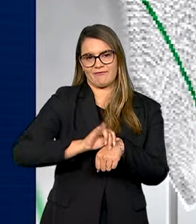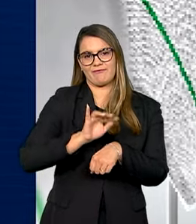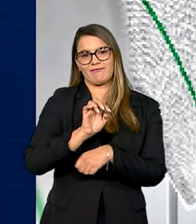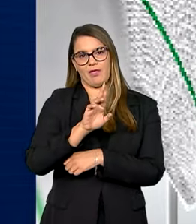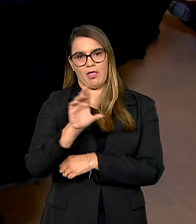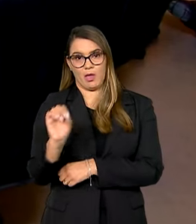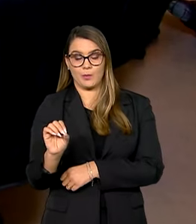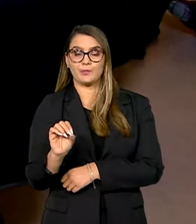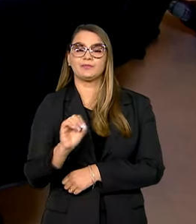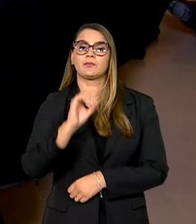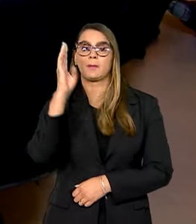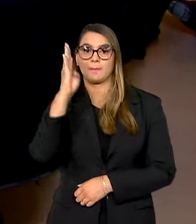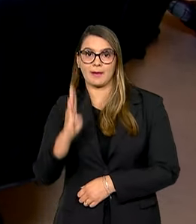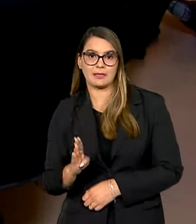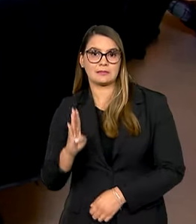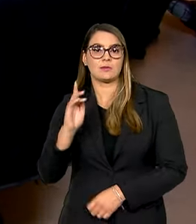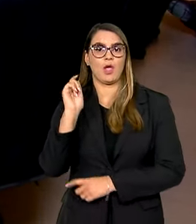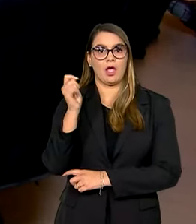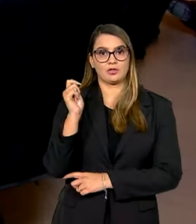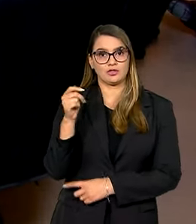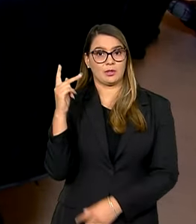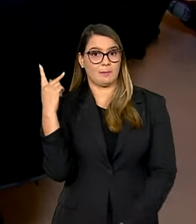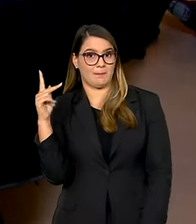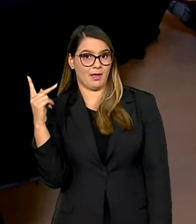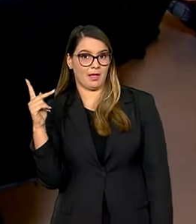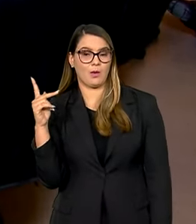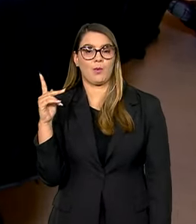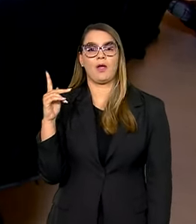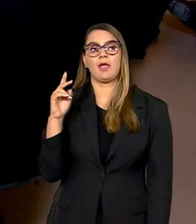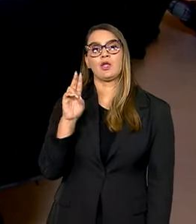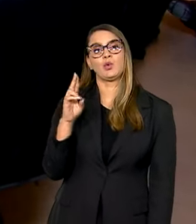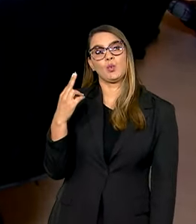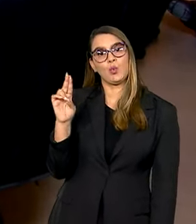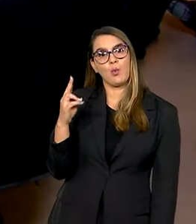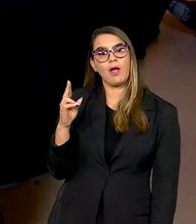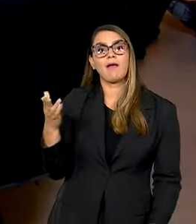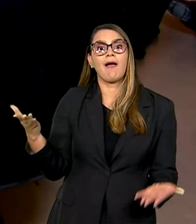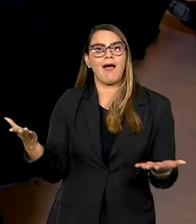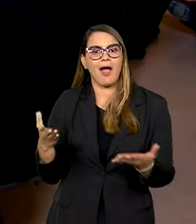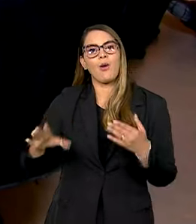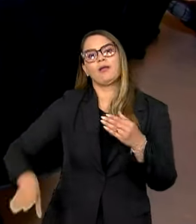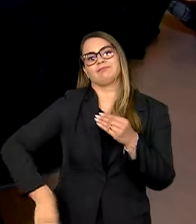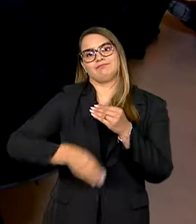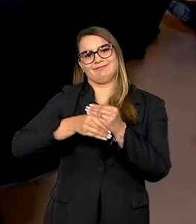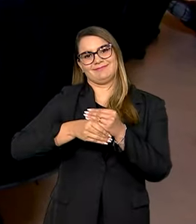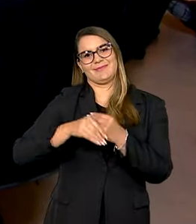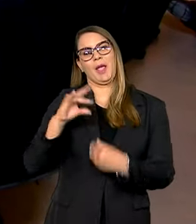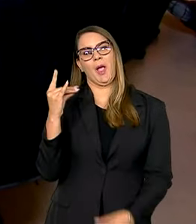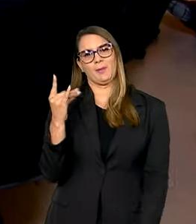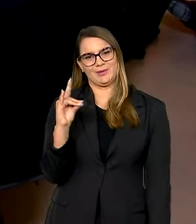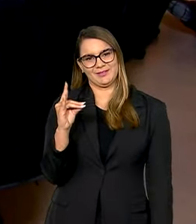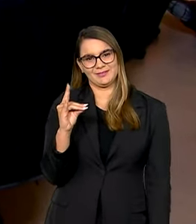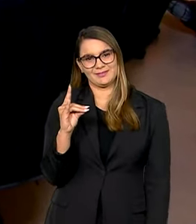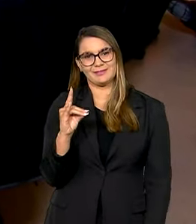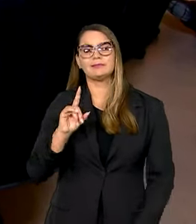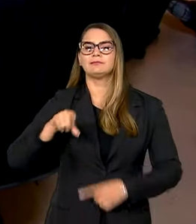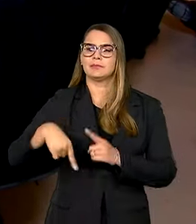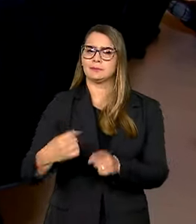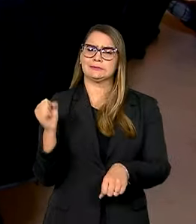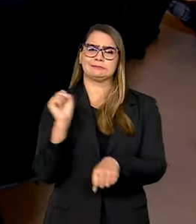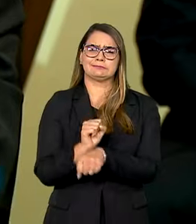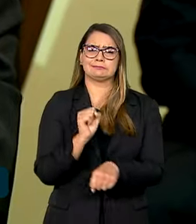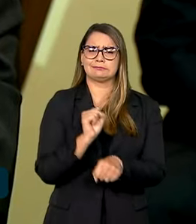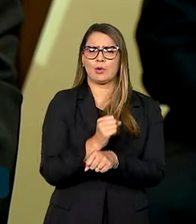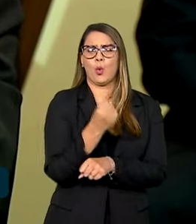Formado por Brasil, Argentina, Paraguai e Uruguai, o bloco agora ganha mais um membro, a Bolívia, após uma espera de